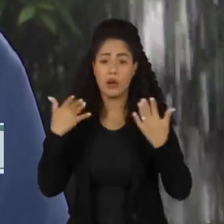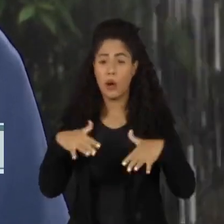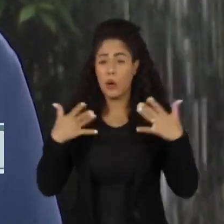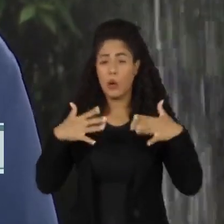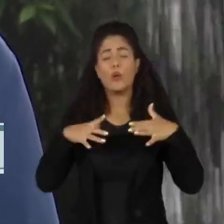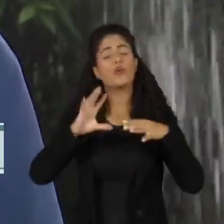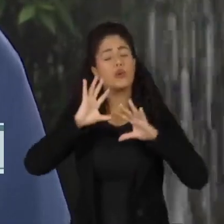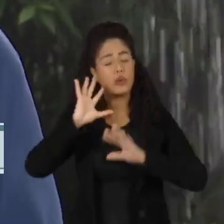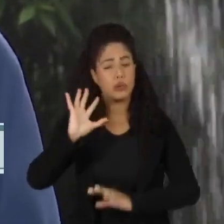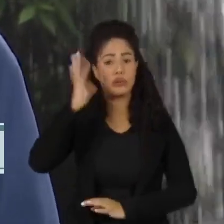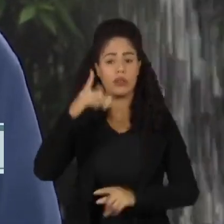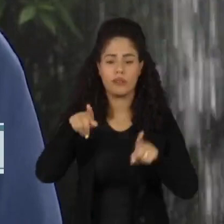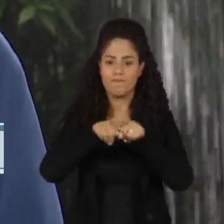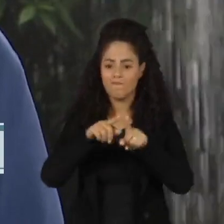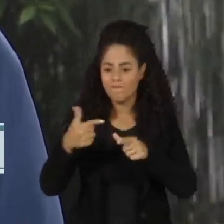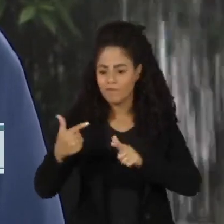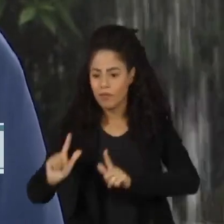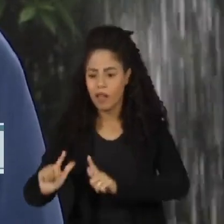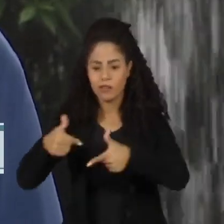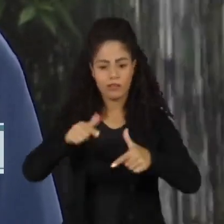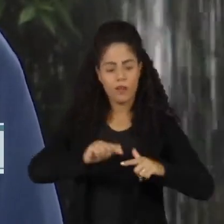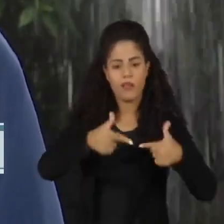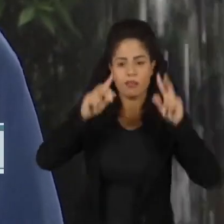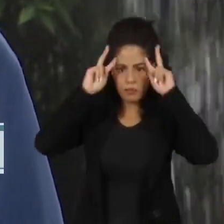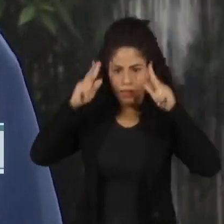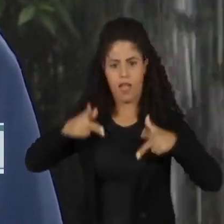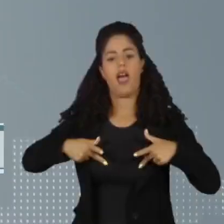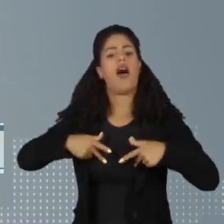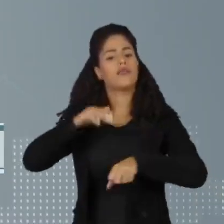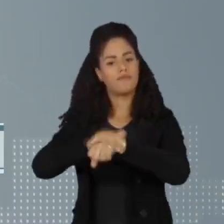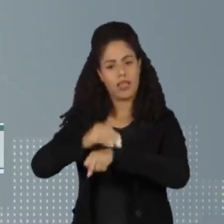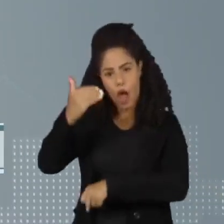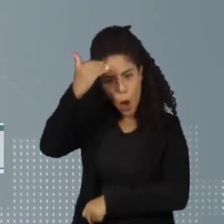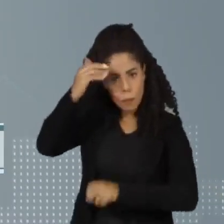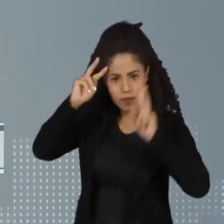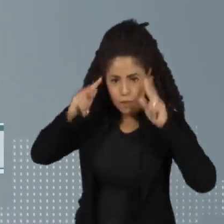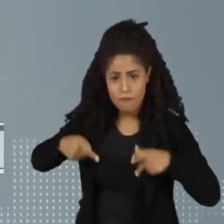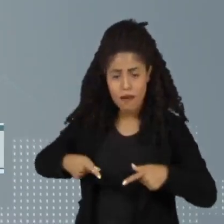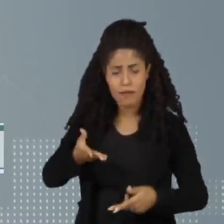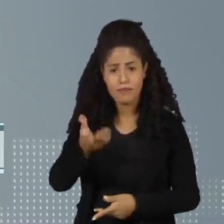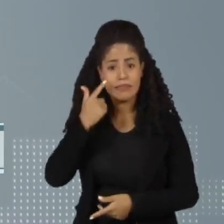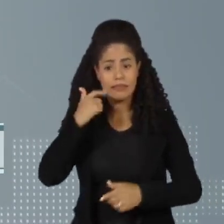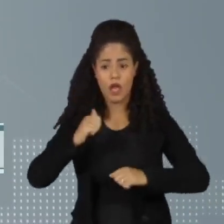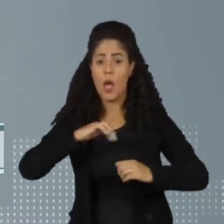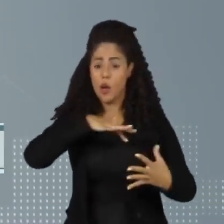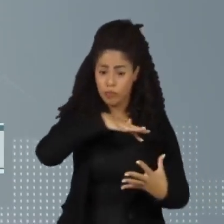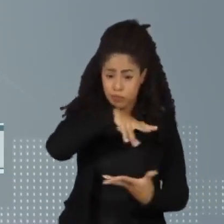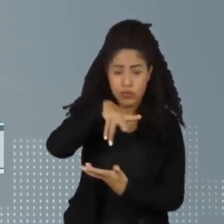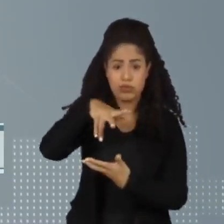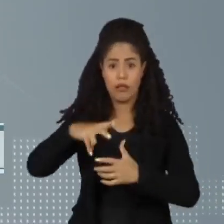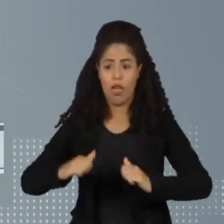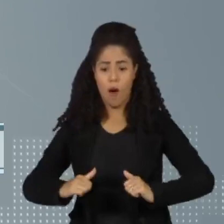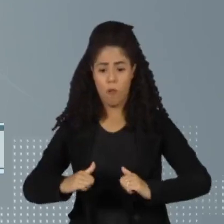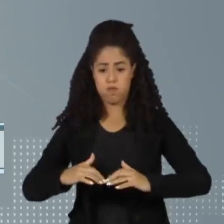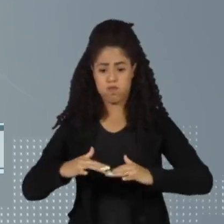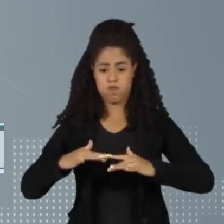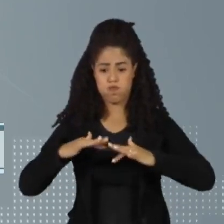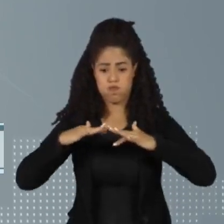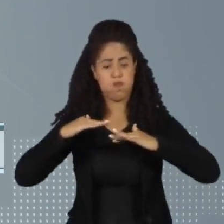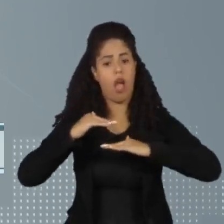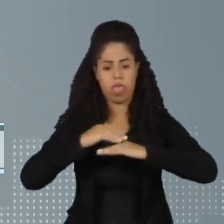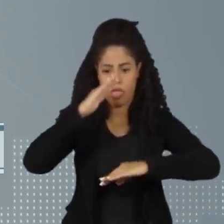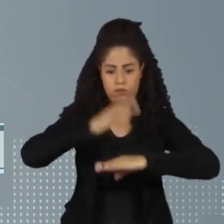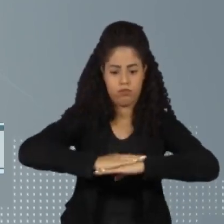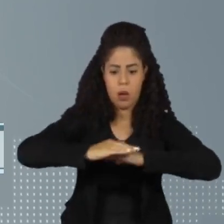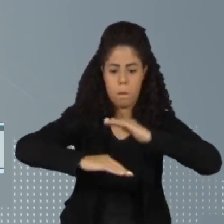nisso. Outras ações humanas agravam o problema. Quanto mais o solo é impermeabilizado, coberto pelas